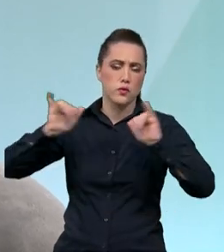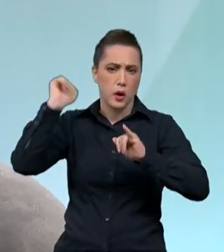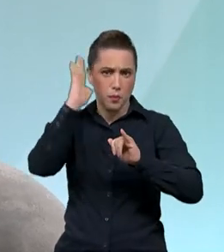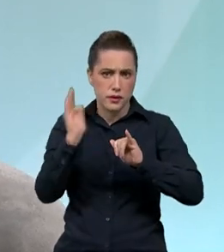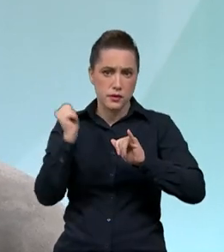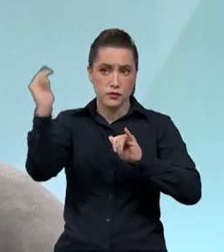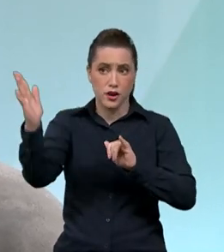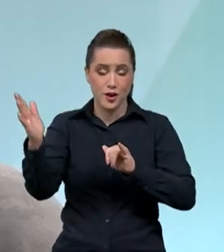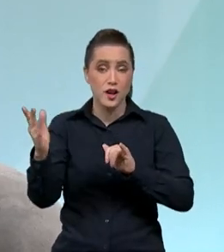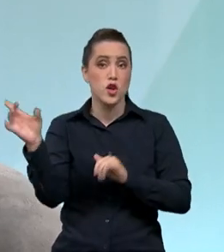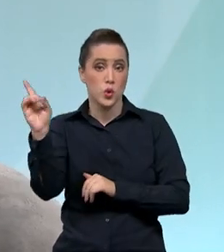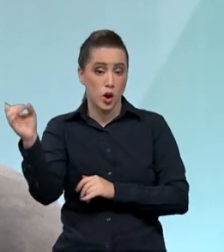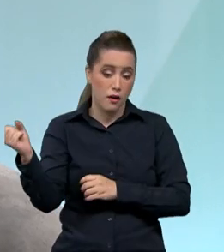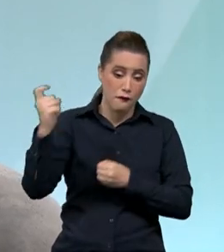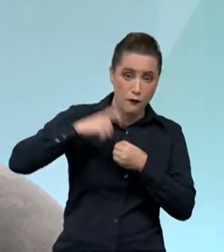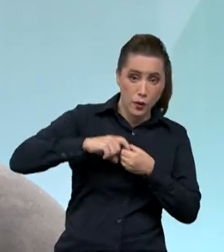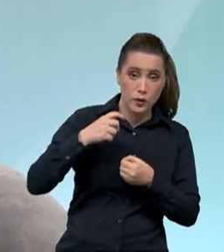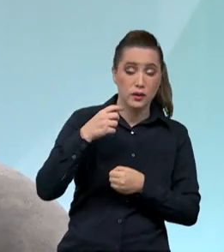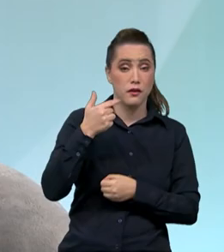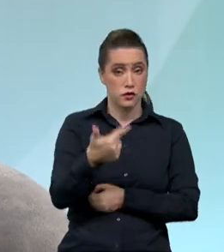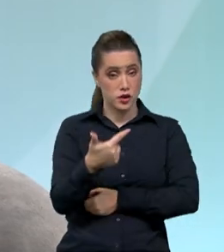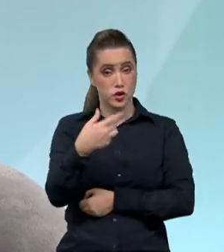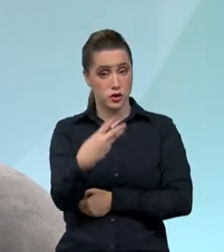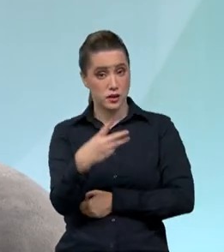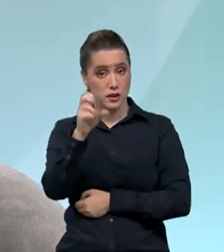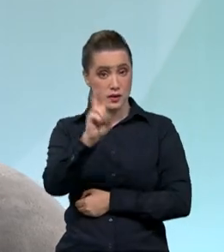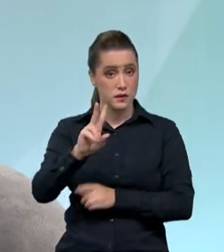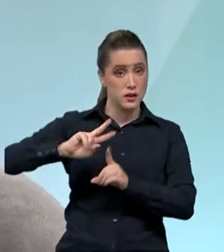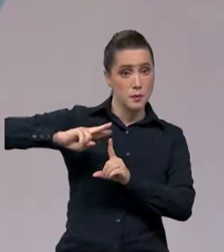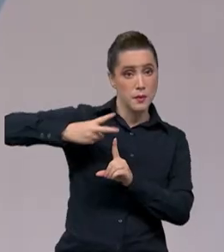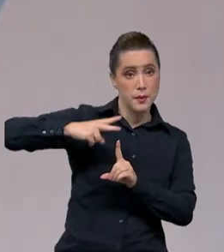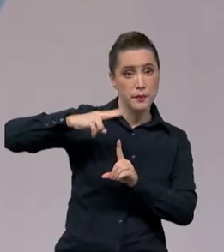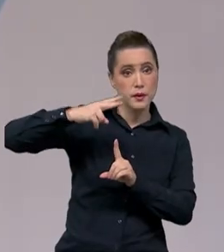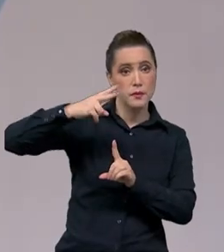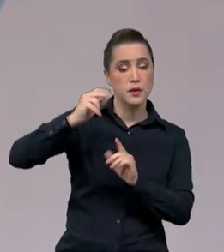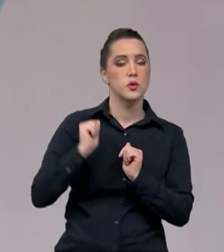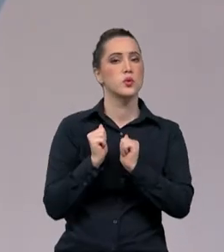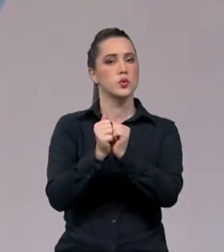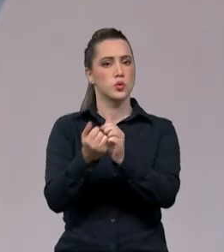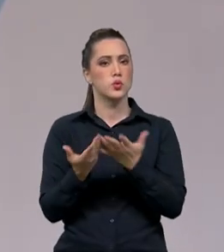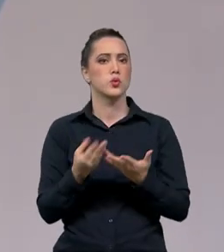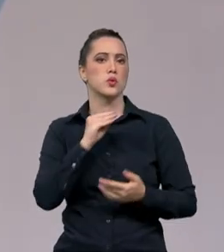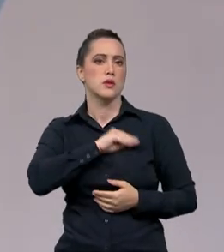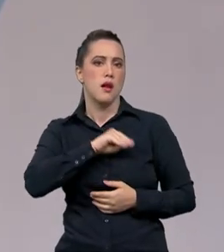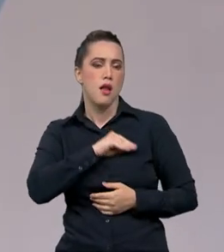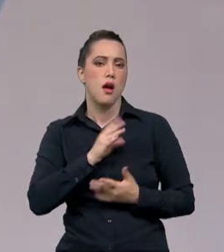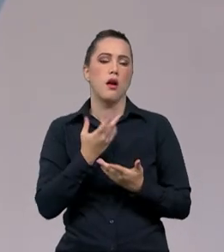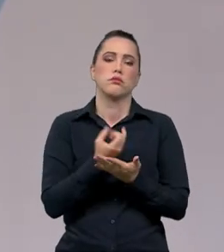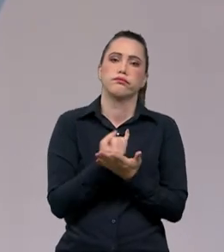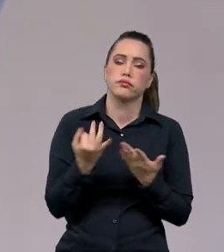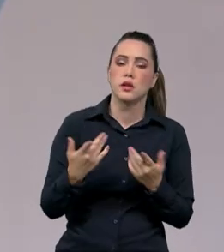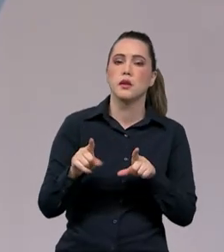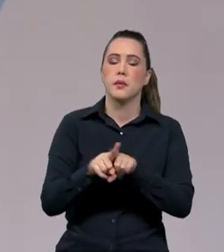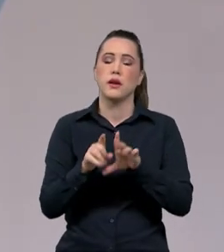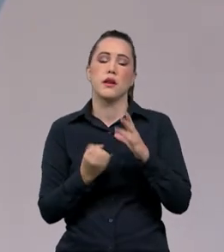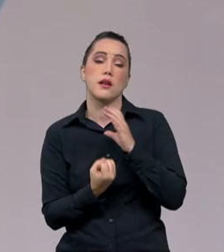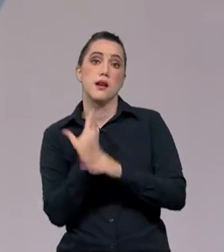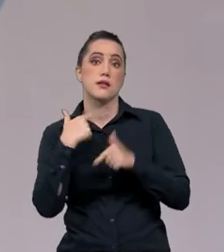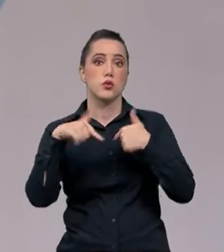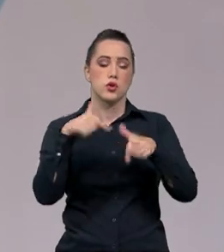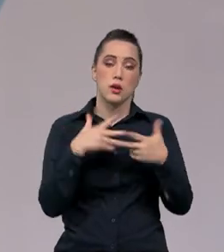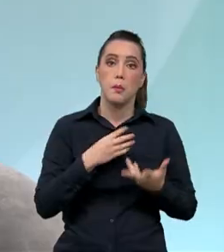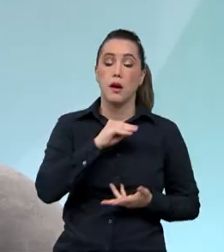questão da geração de renda. Junto à geração de renda, vem também a geração de empregos, vem a